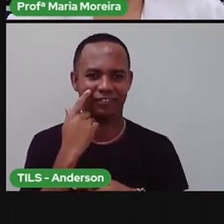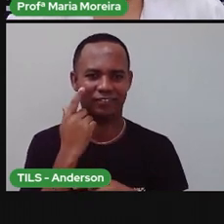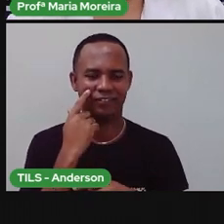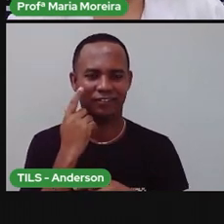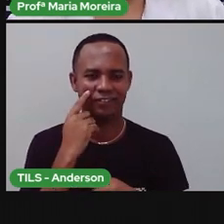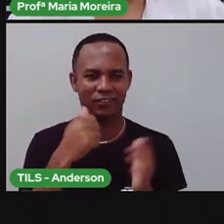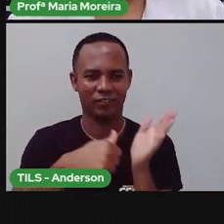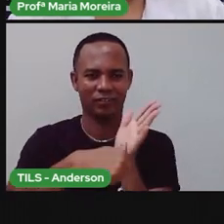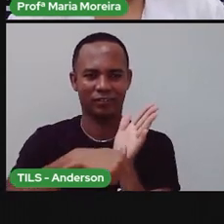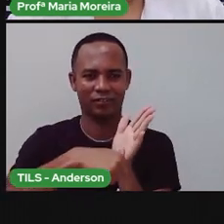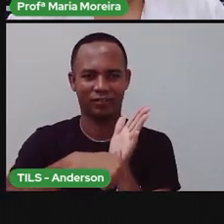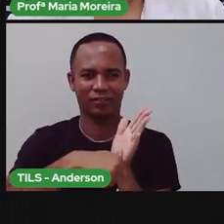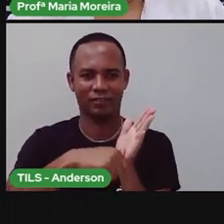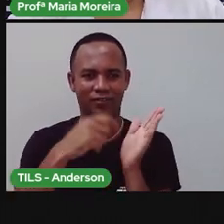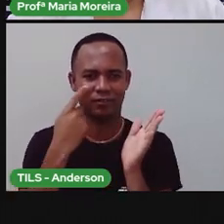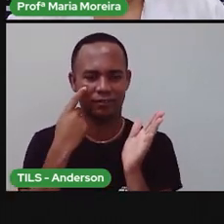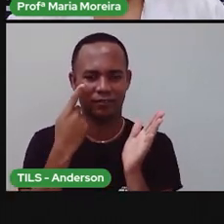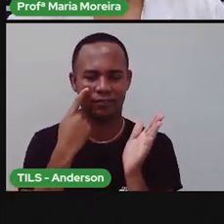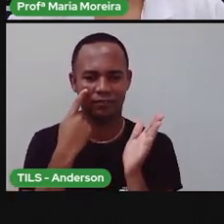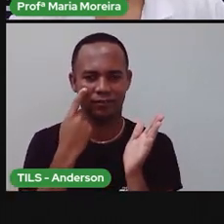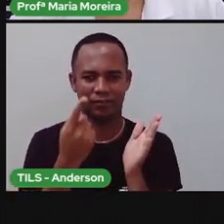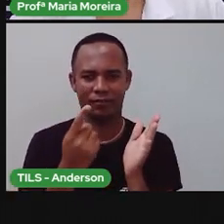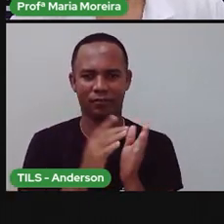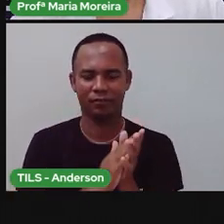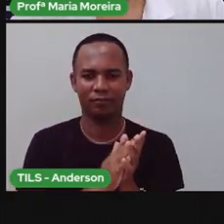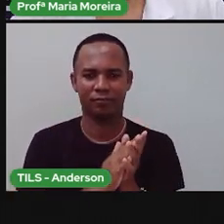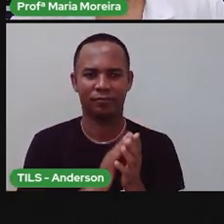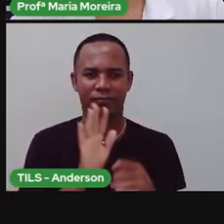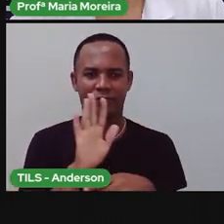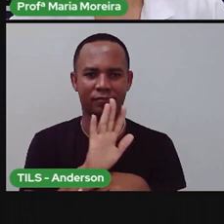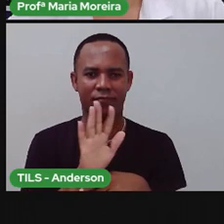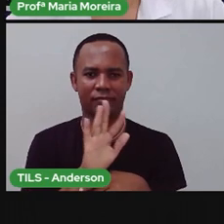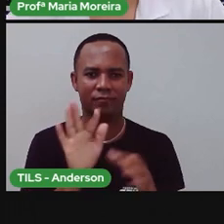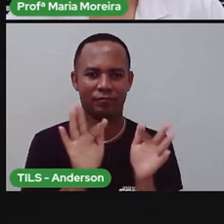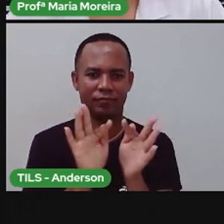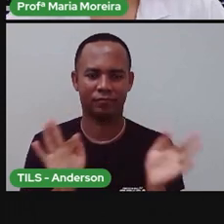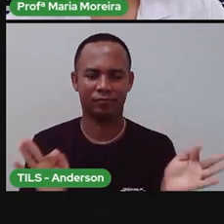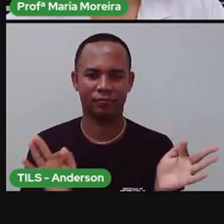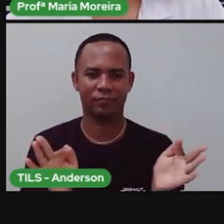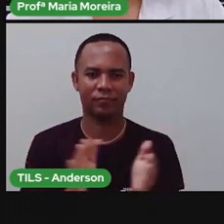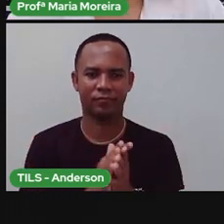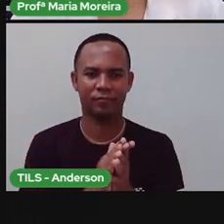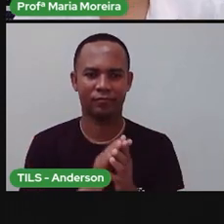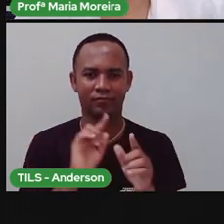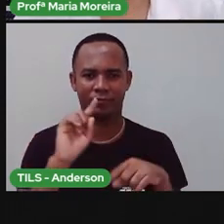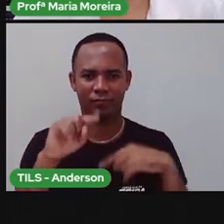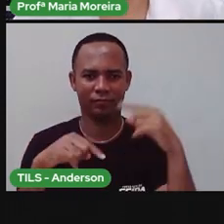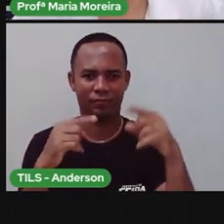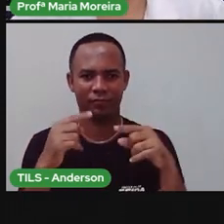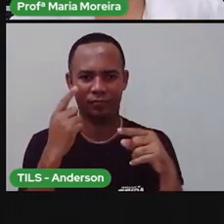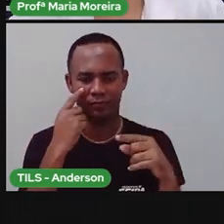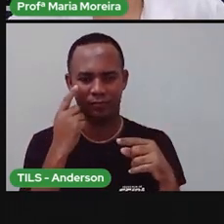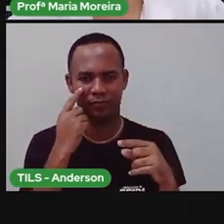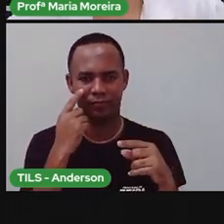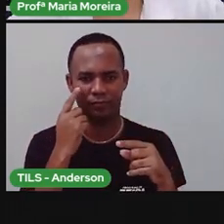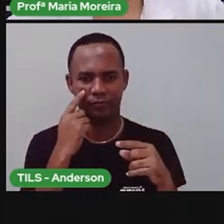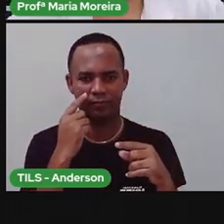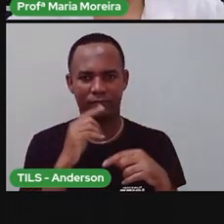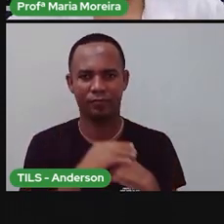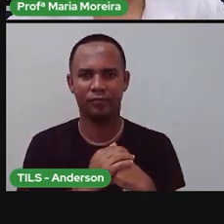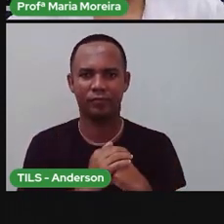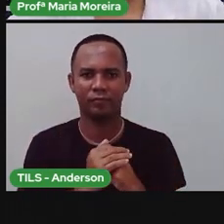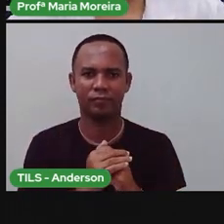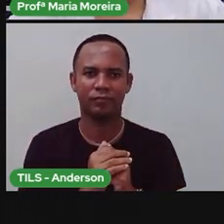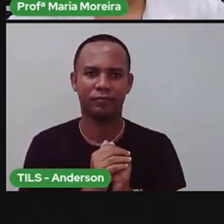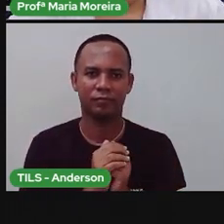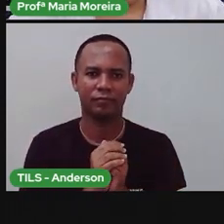sobre documentos de identificação. Tá? É um videozinho curto. E aí, logo depois, vamos aos nossos avisos.